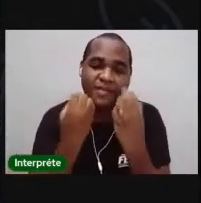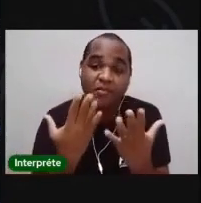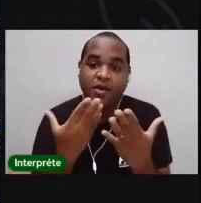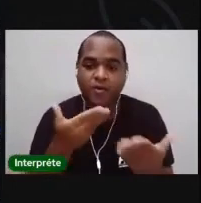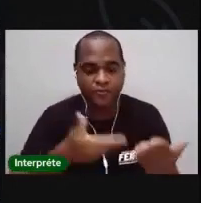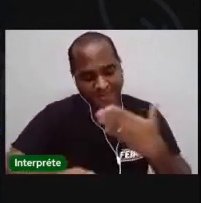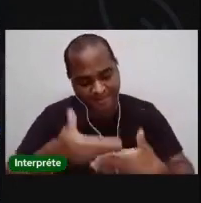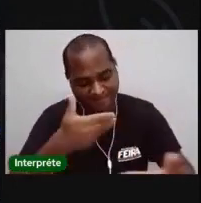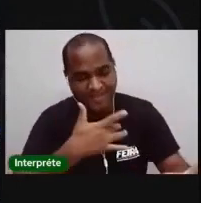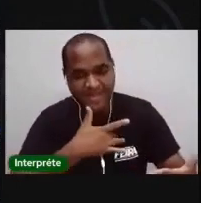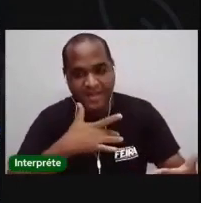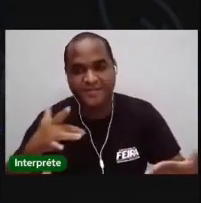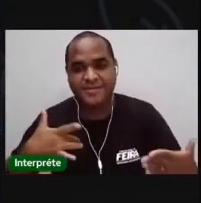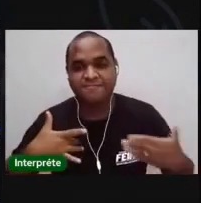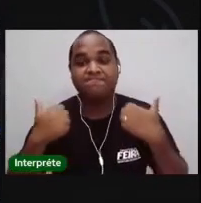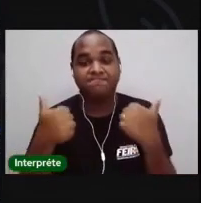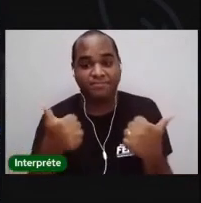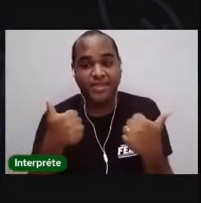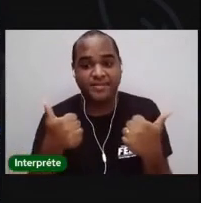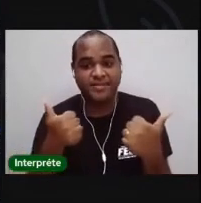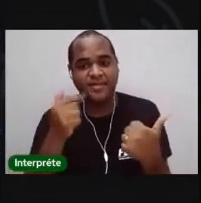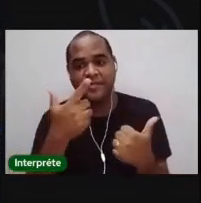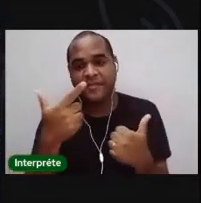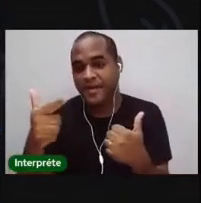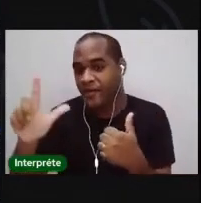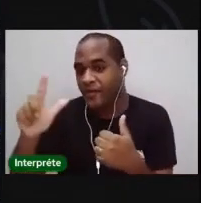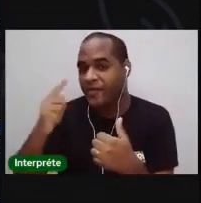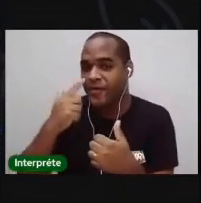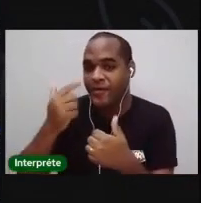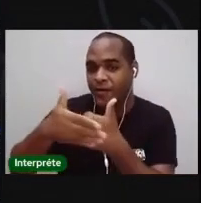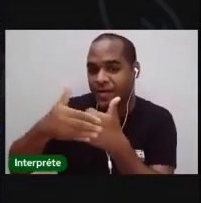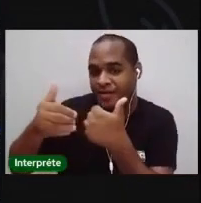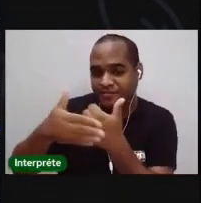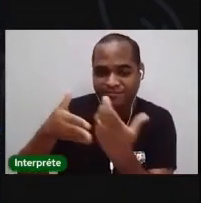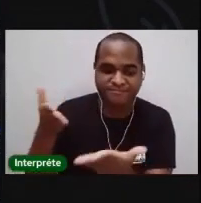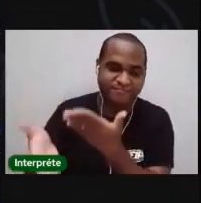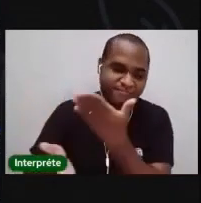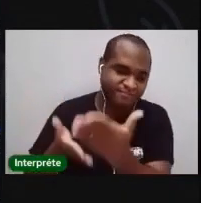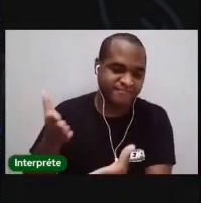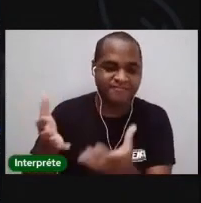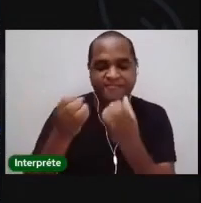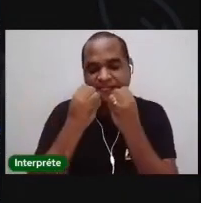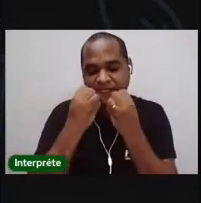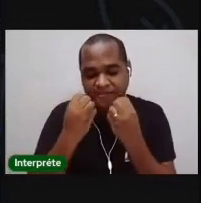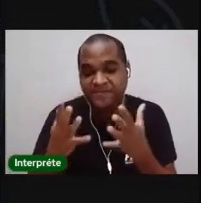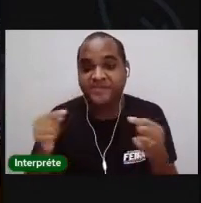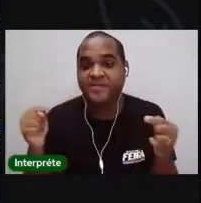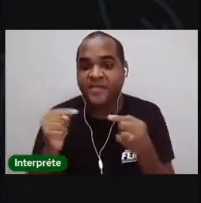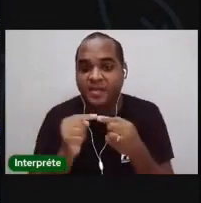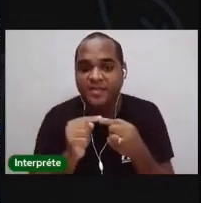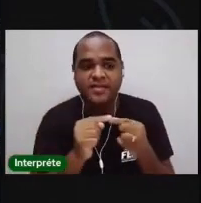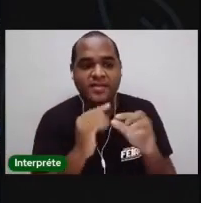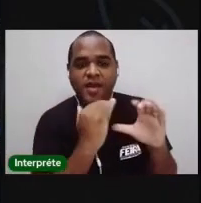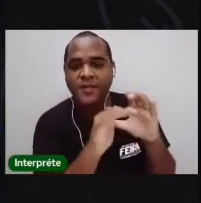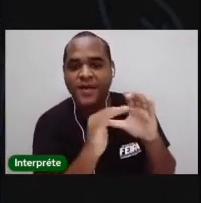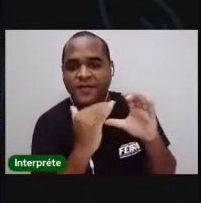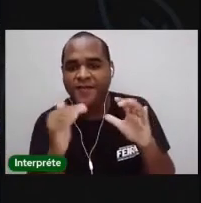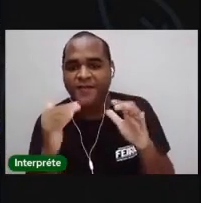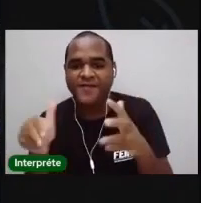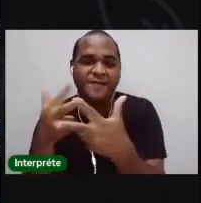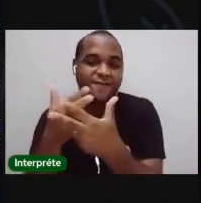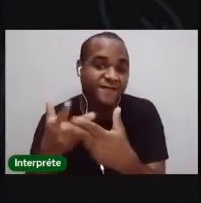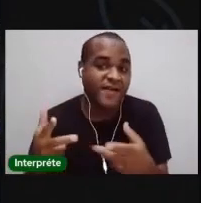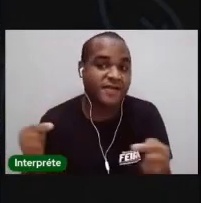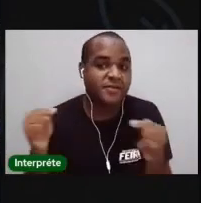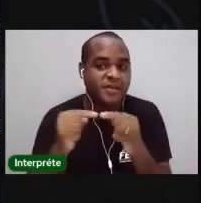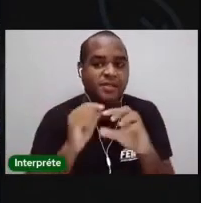cuidar, mas não deixamos de distribuir o carinho, o afeto, né? Através de mensagens e outras formas que a gente